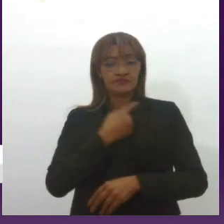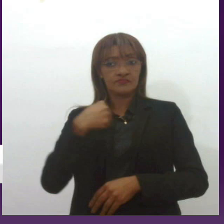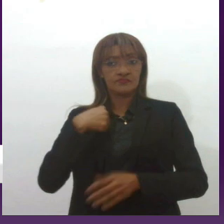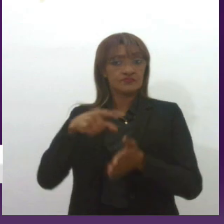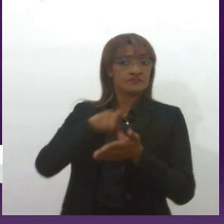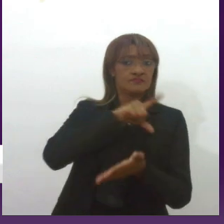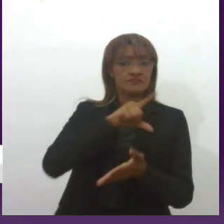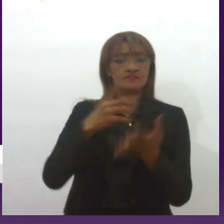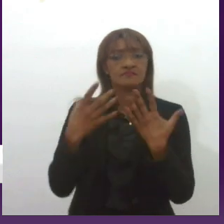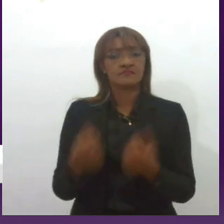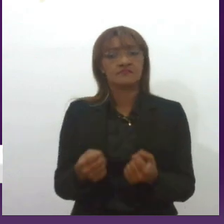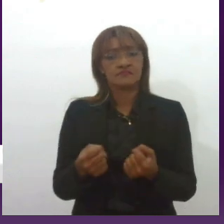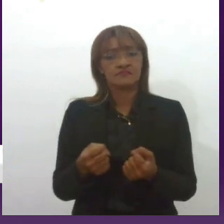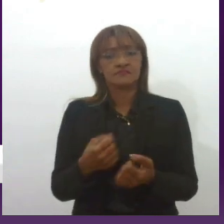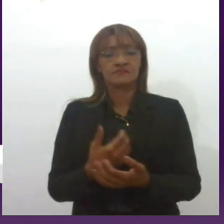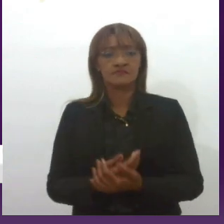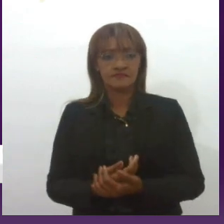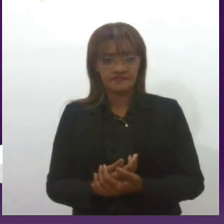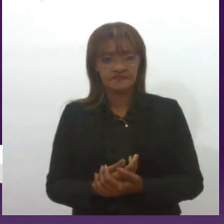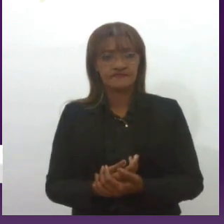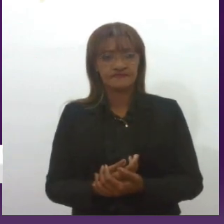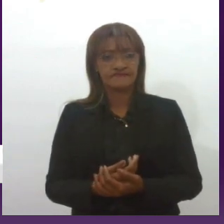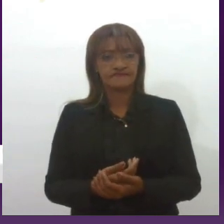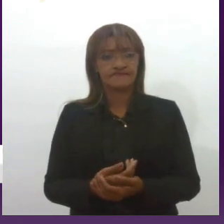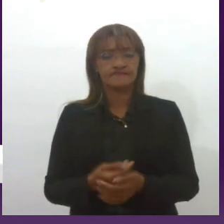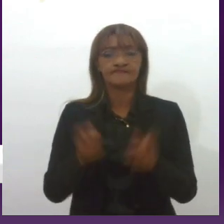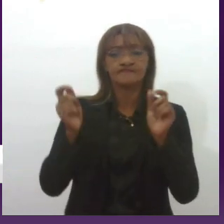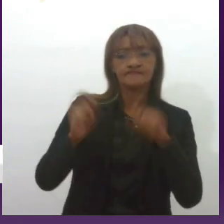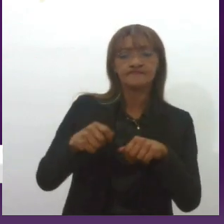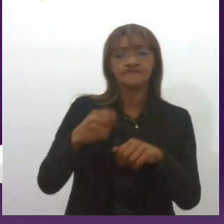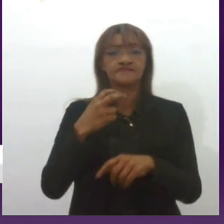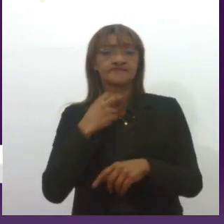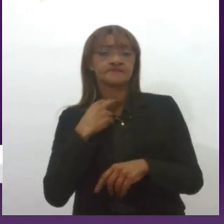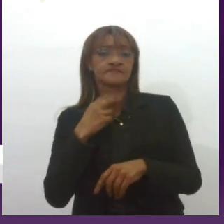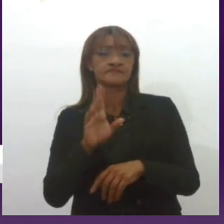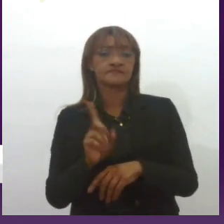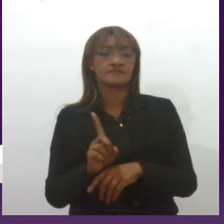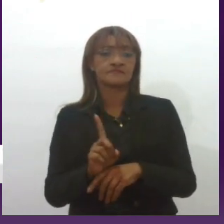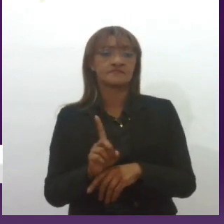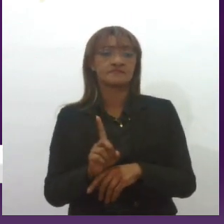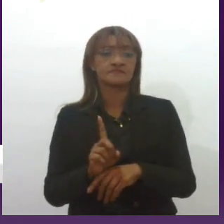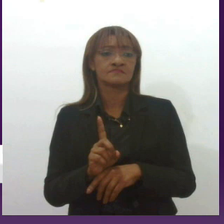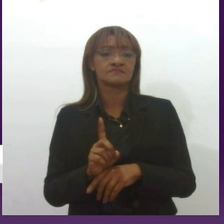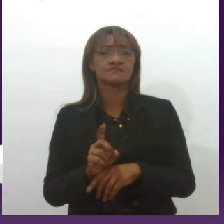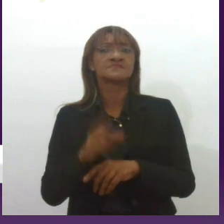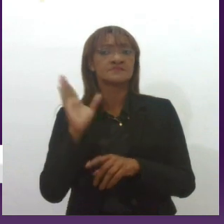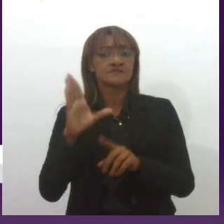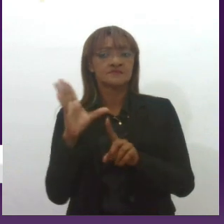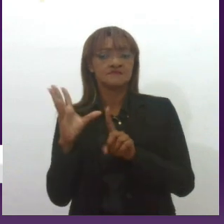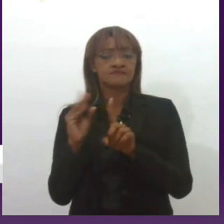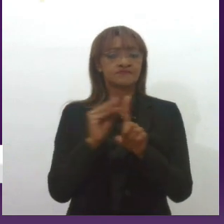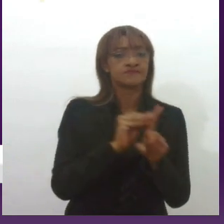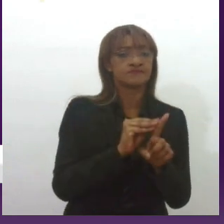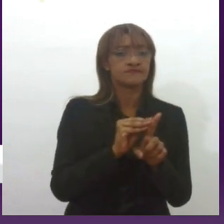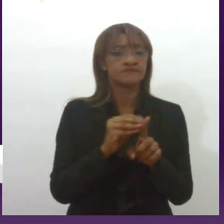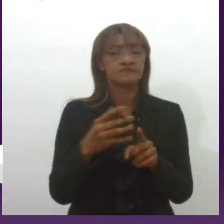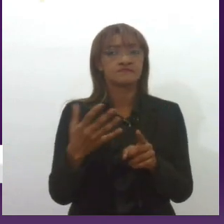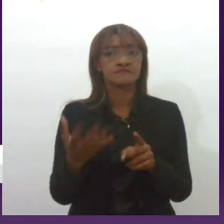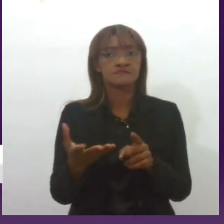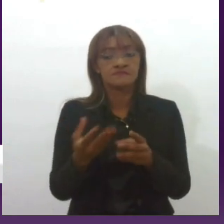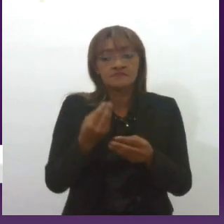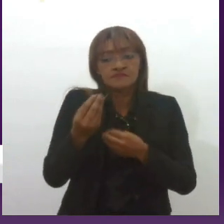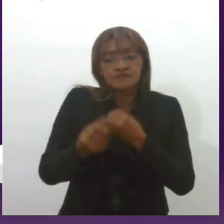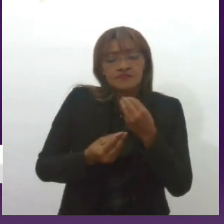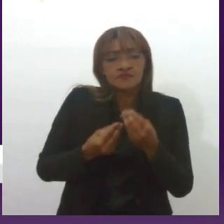Então, ela já sabe exatamente o que pode, o que não pode, se sentir assediada, ela já sabe o mapeamento, o